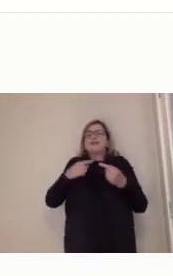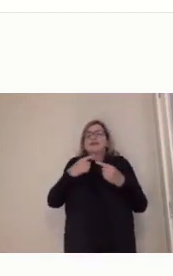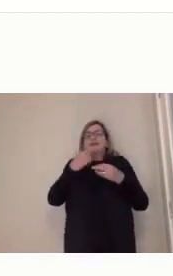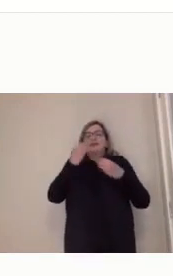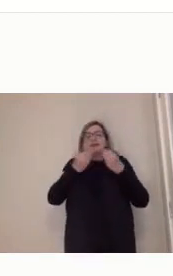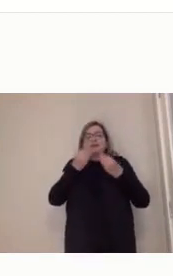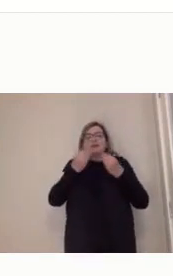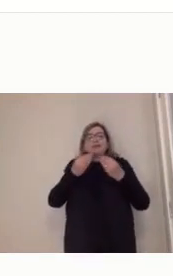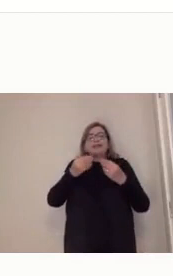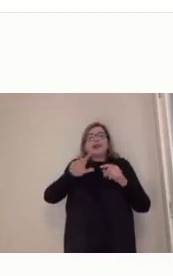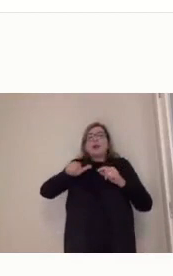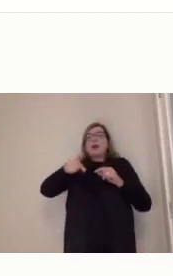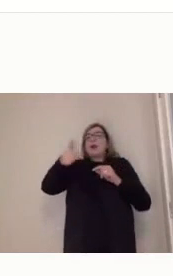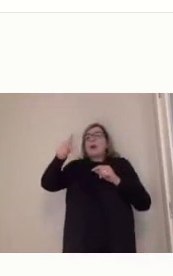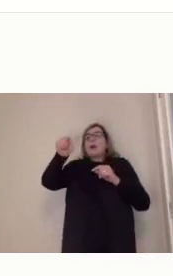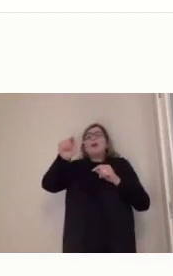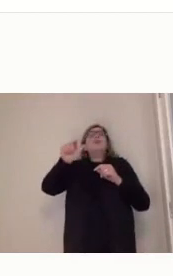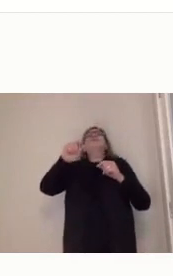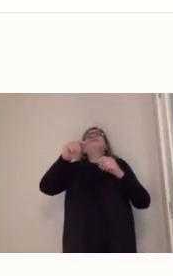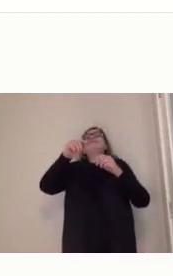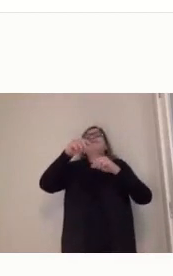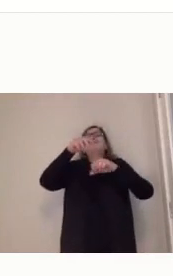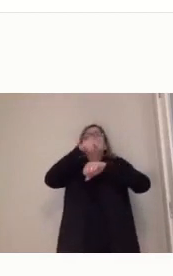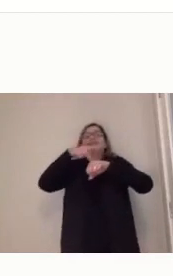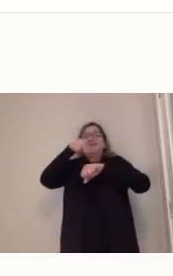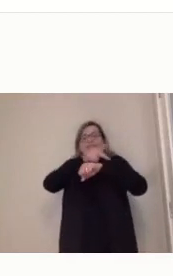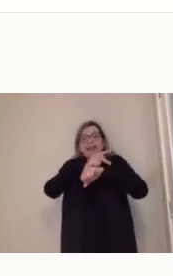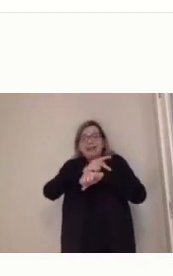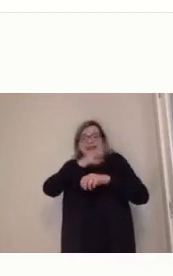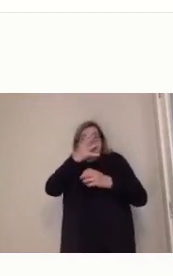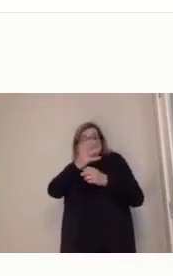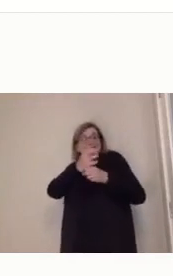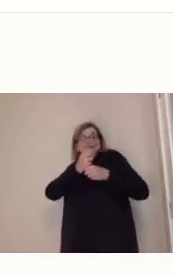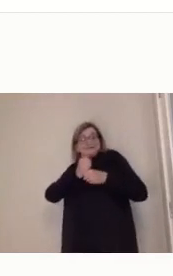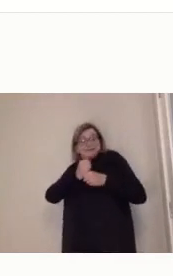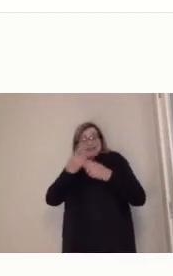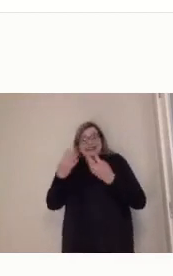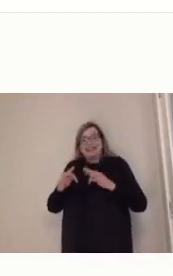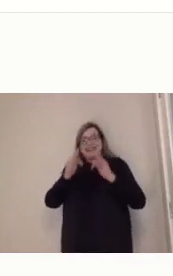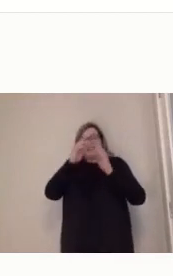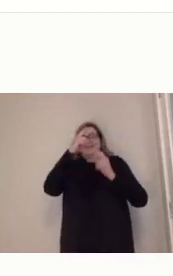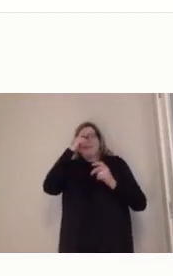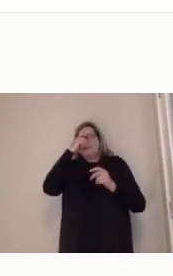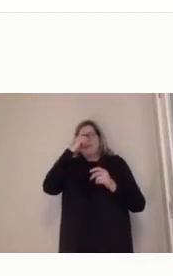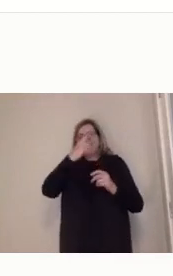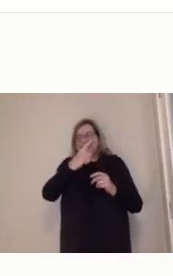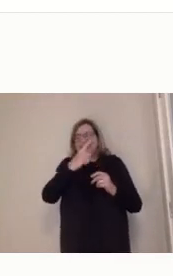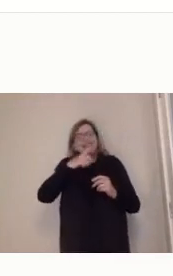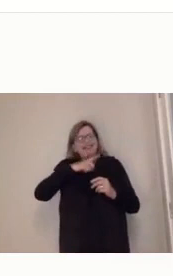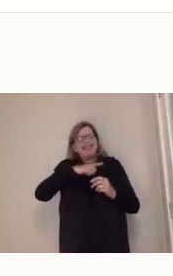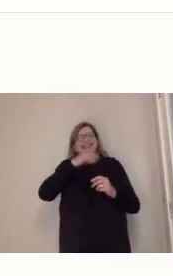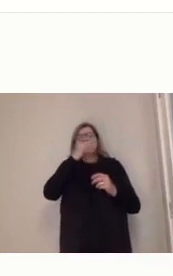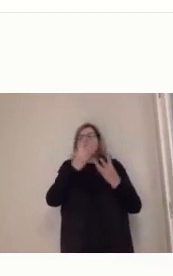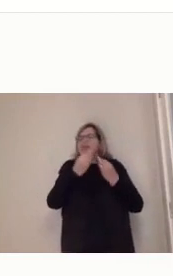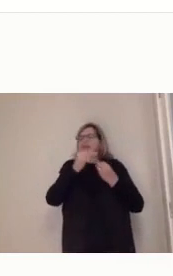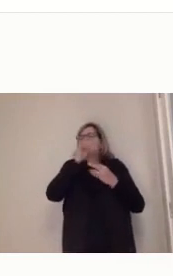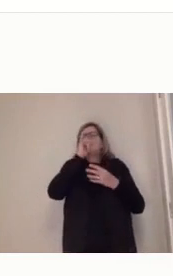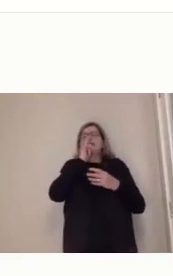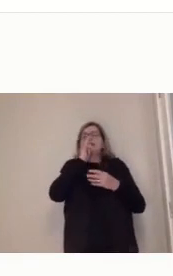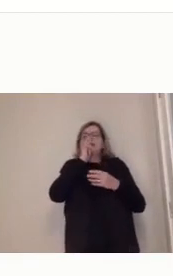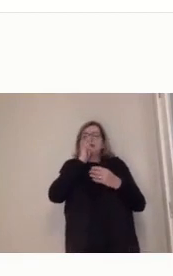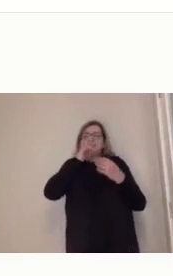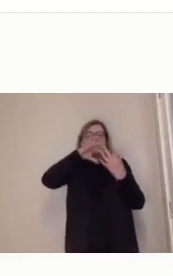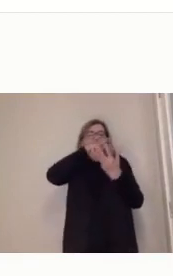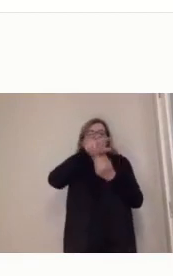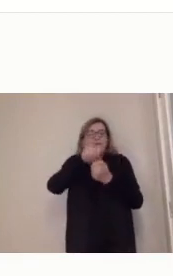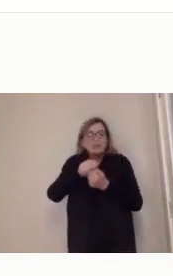em todo o mundo em relação a isso, um olhar bem atento, principalmente, né? Na América do Sul, na África, gente